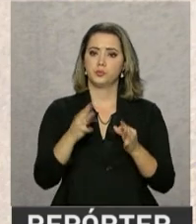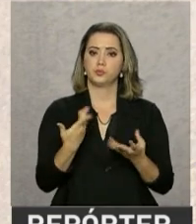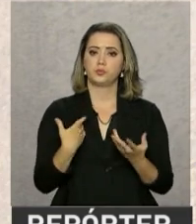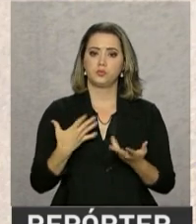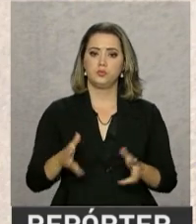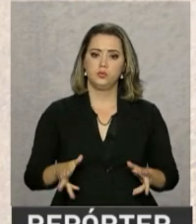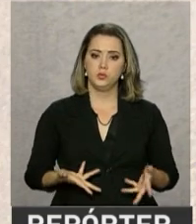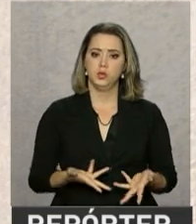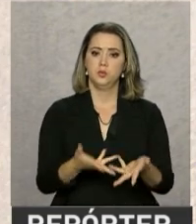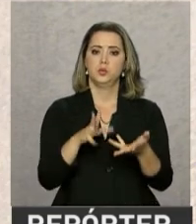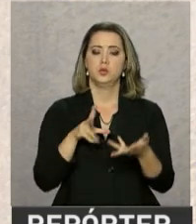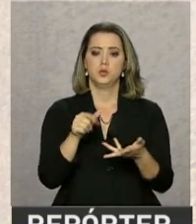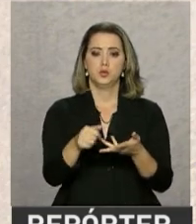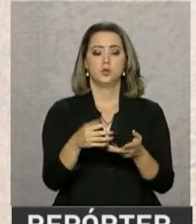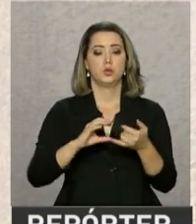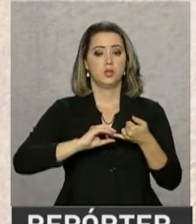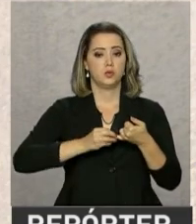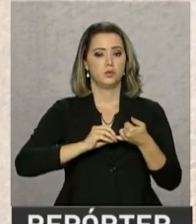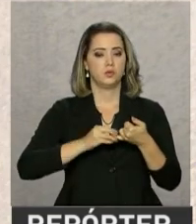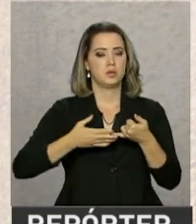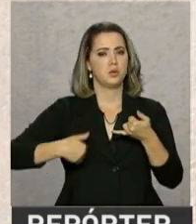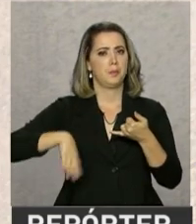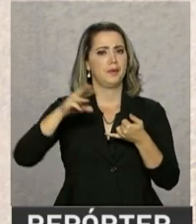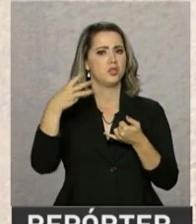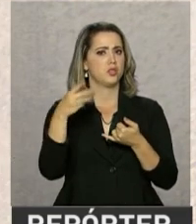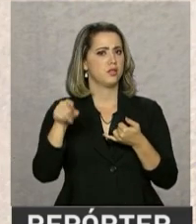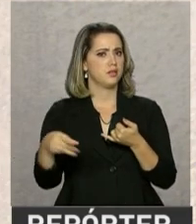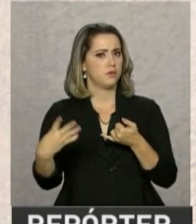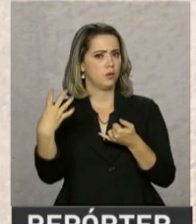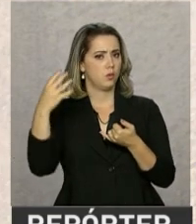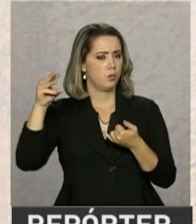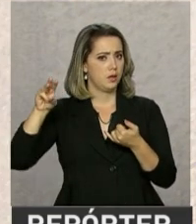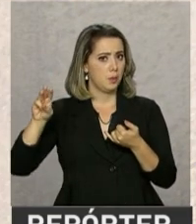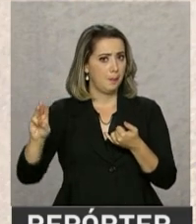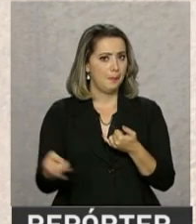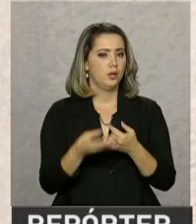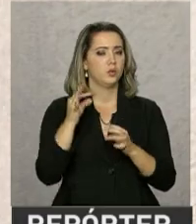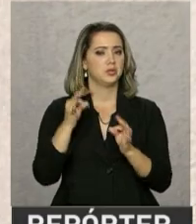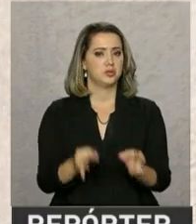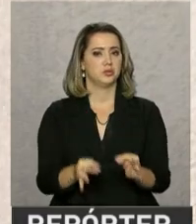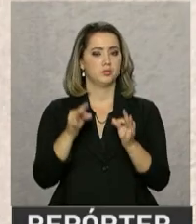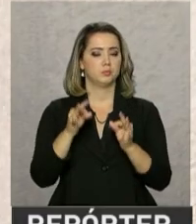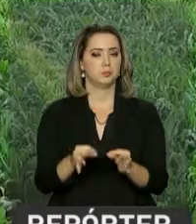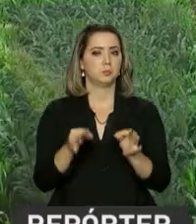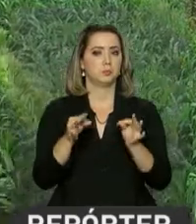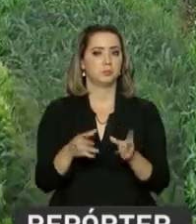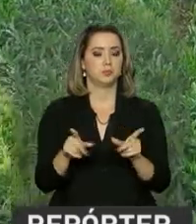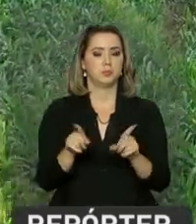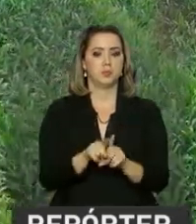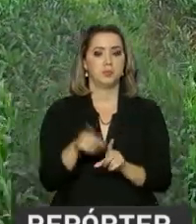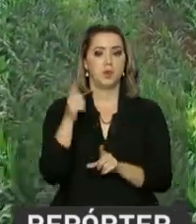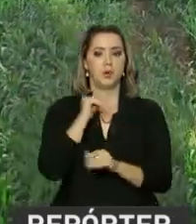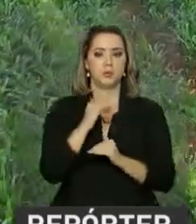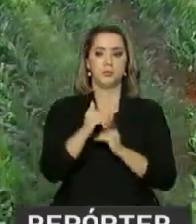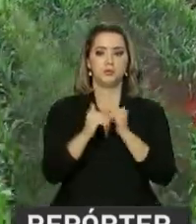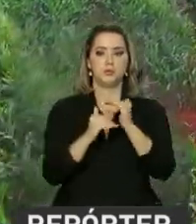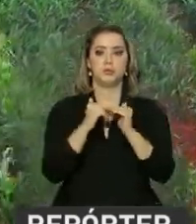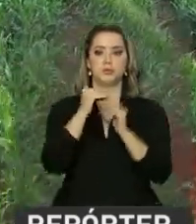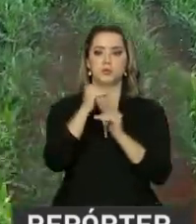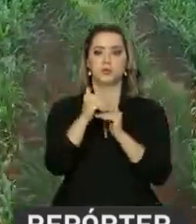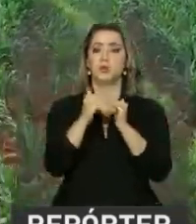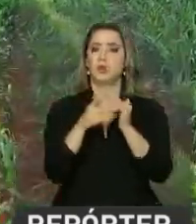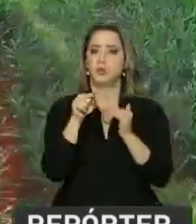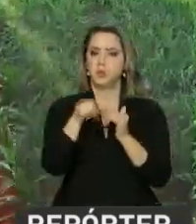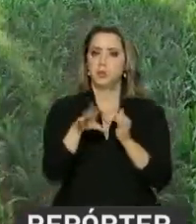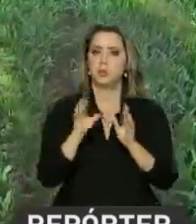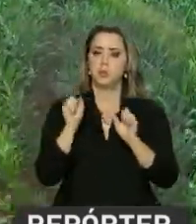A produção total do feijão deve alcançar 3,4 milhões de toneladas ao final da safra. O aumento na produção dos grãos tem